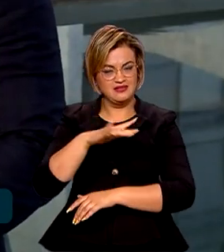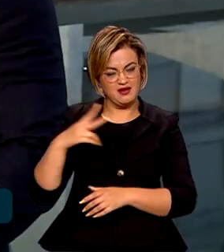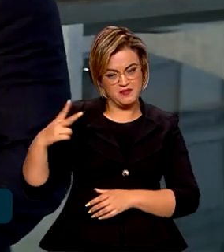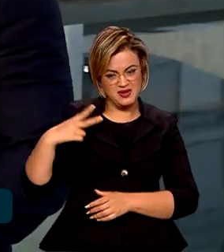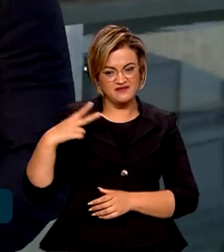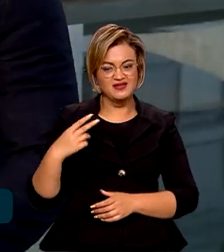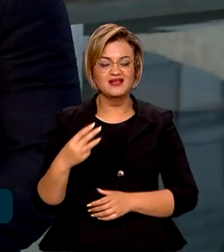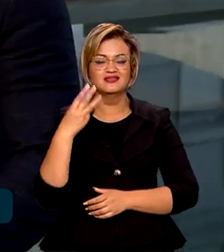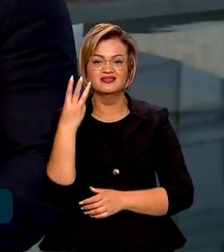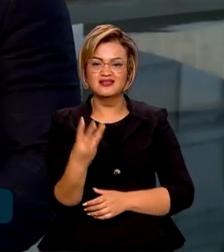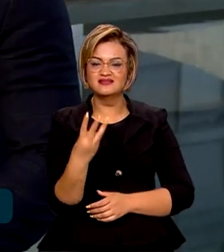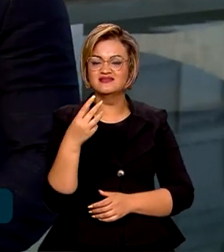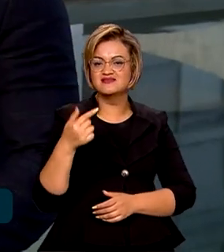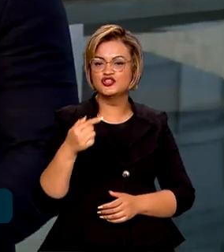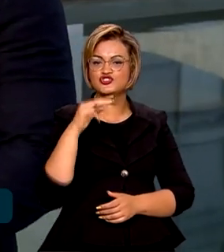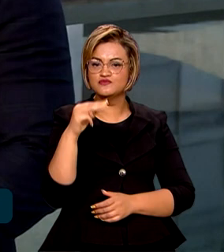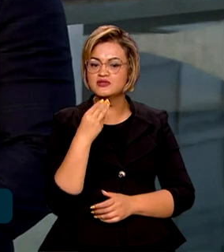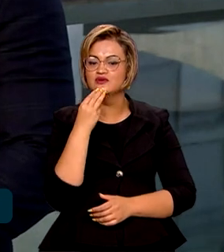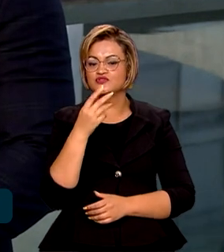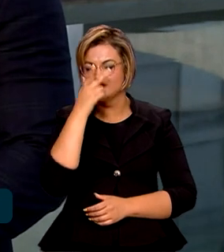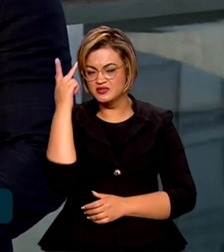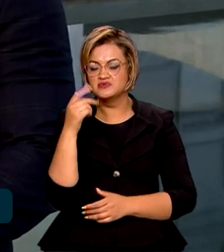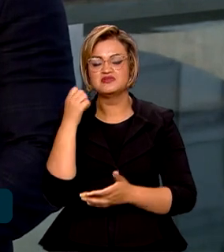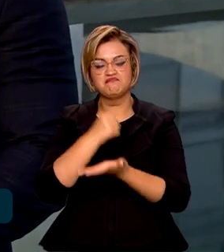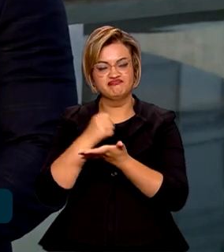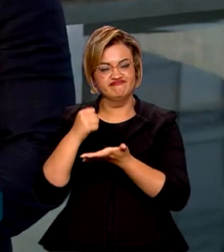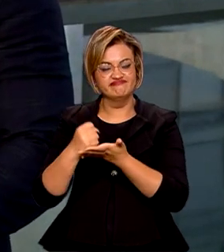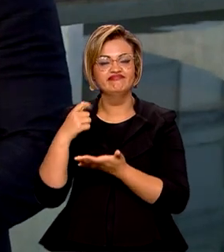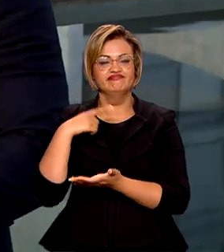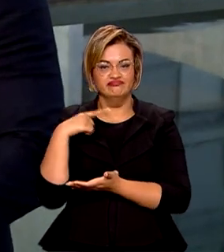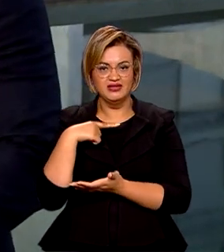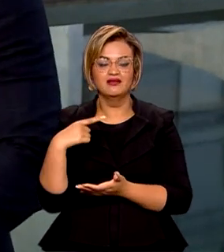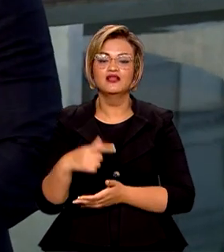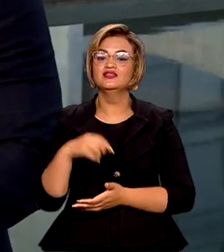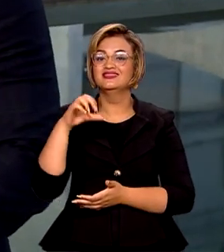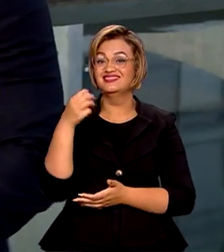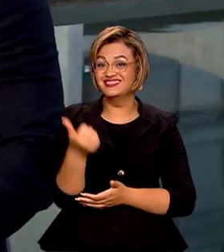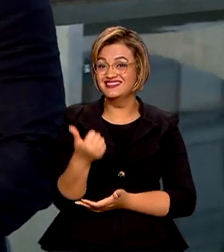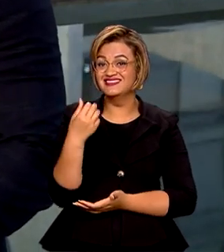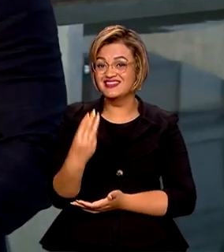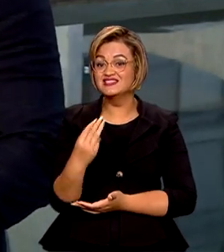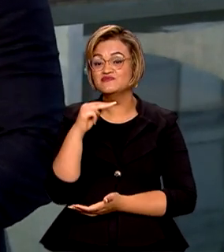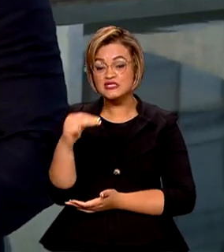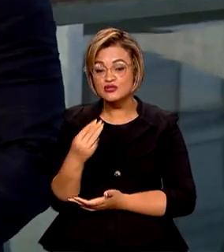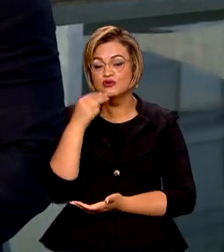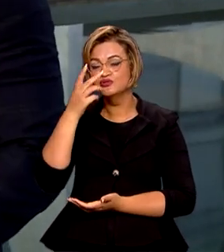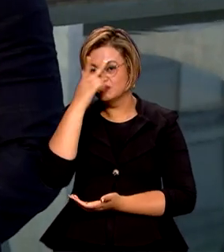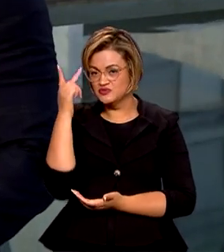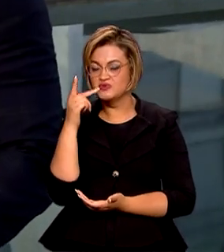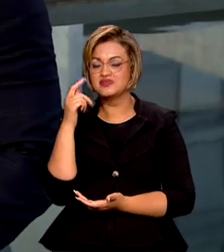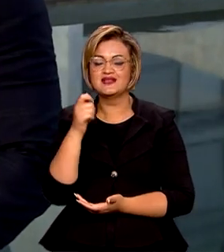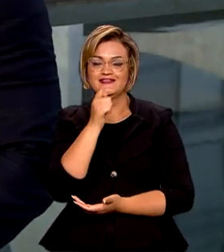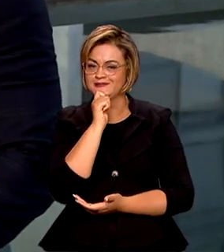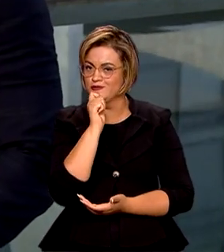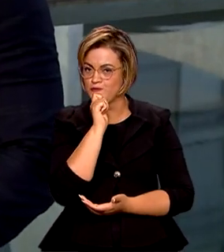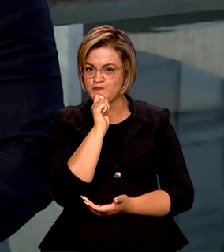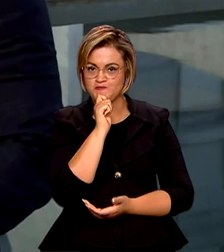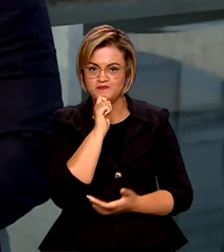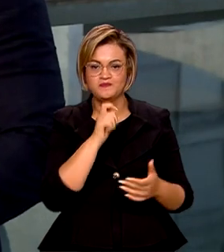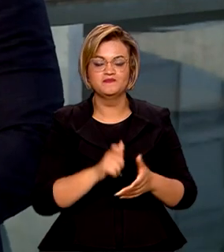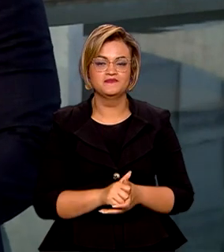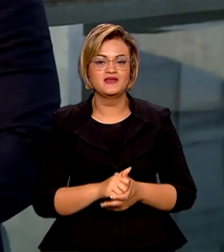quase 37 milhões de empregados têm carteira assinada. E mais de 13 milhões de pessoas ainda não são registradas.